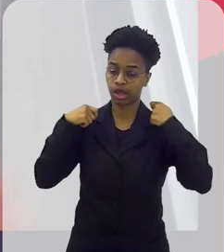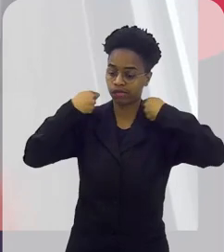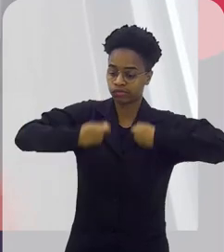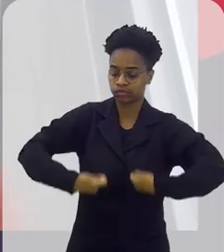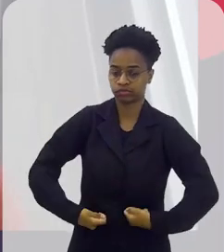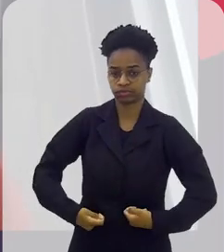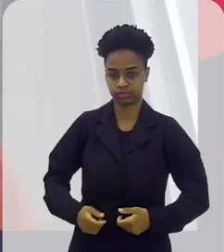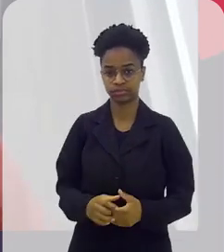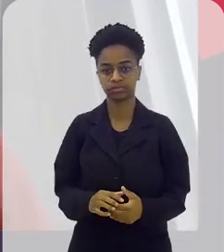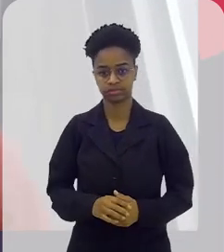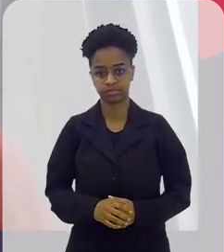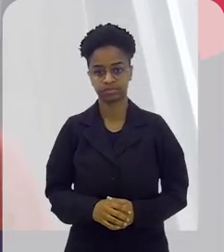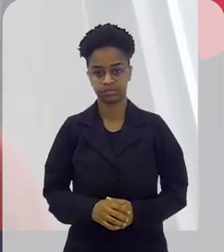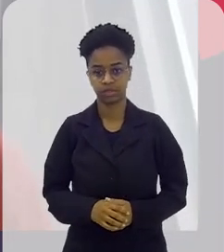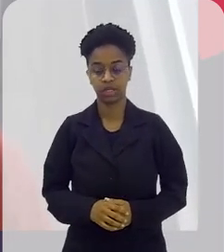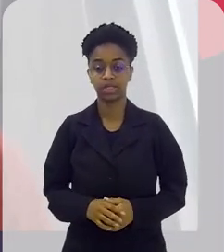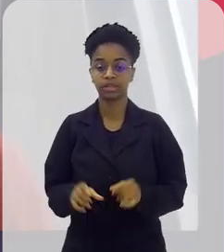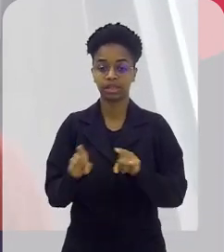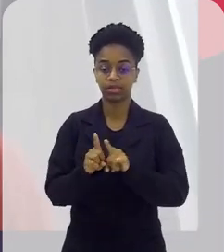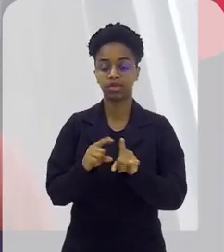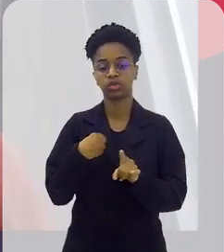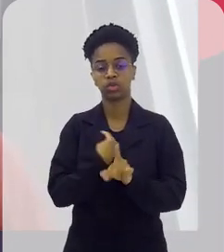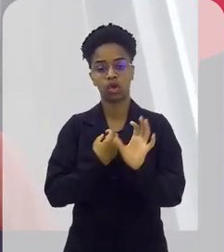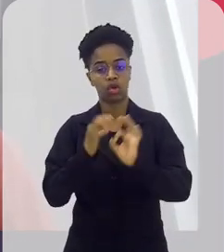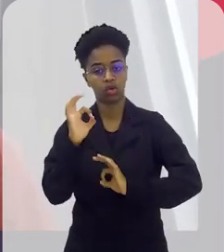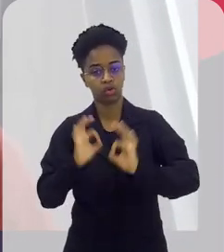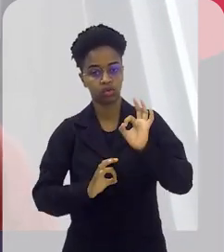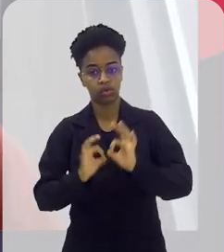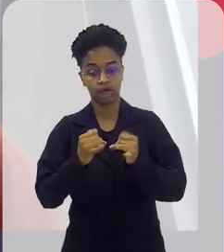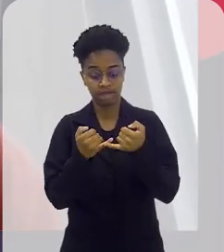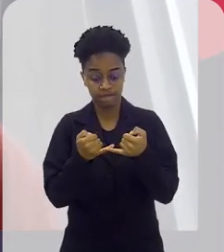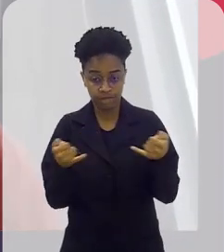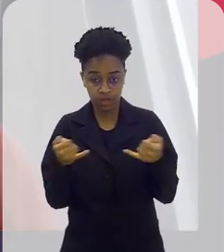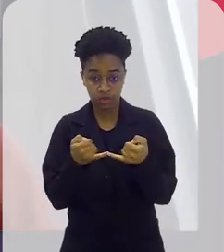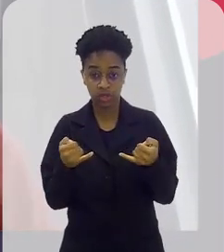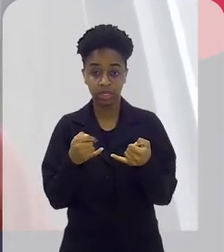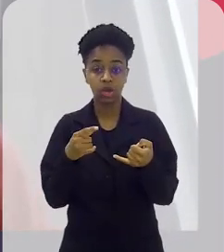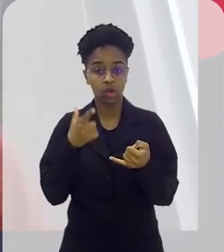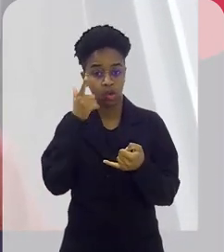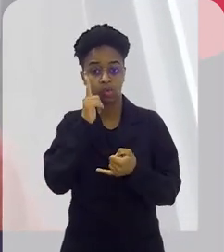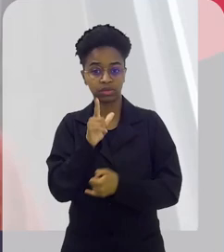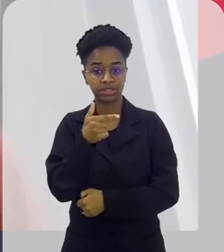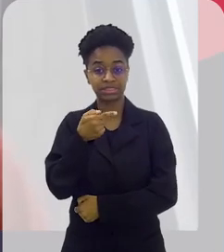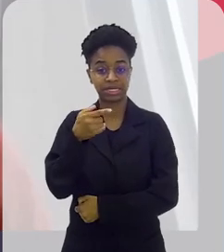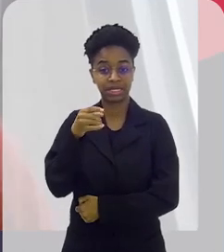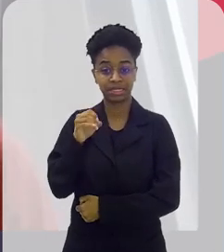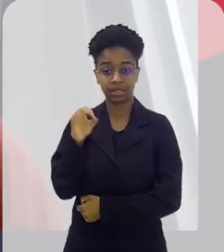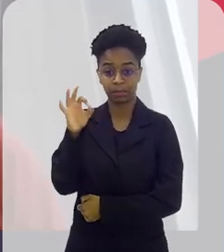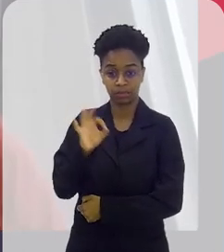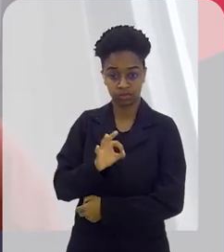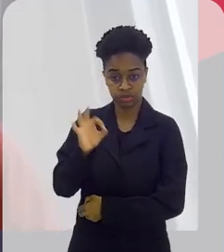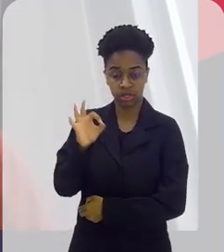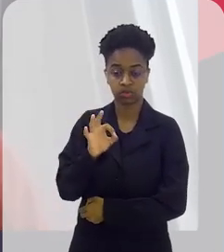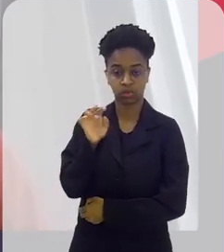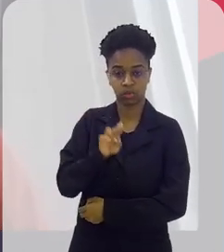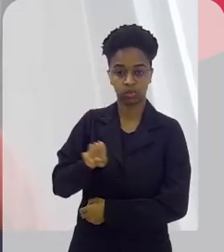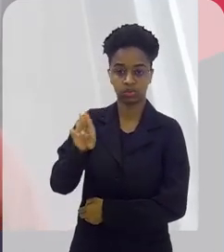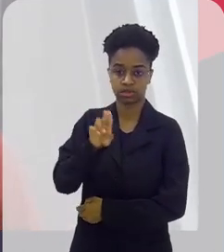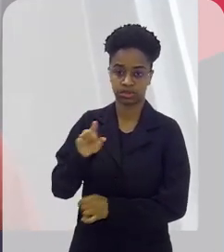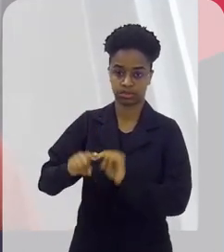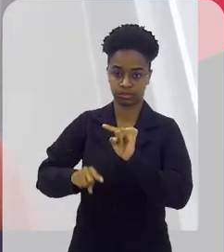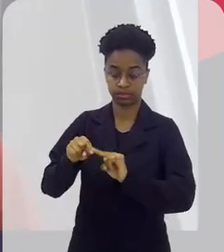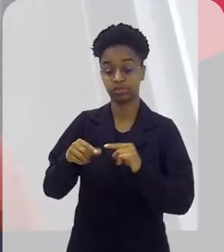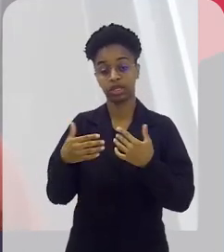quando trabalha com ela. O nosso desenvolvimento aqui, o nosso frio, ele chegou a 70% da fibra do caule.